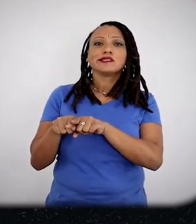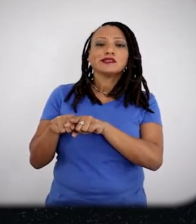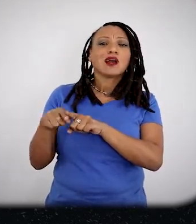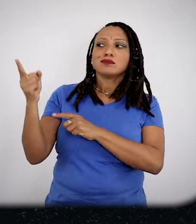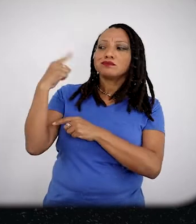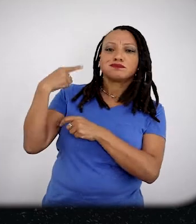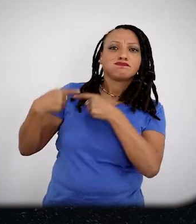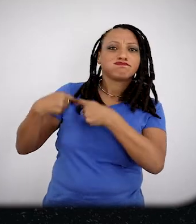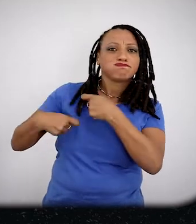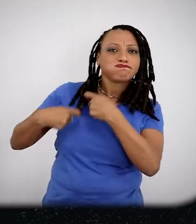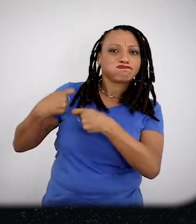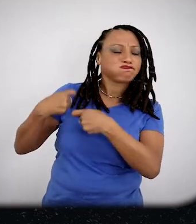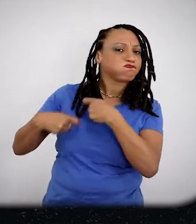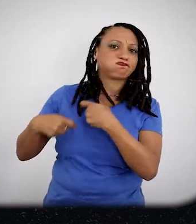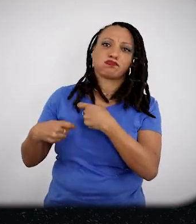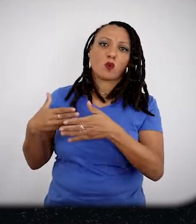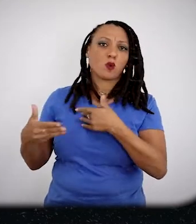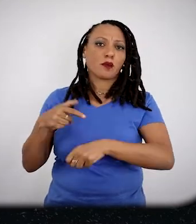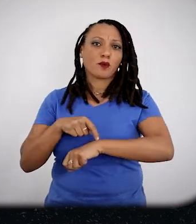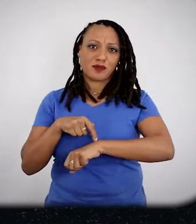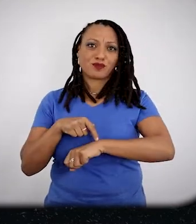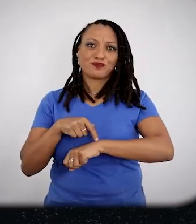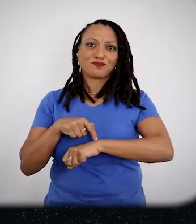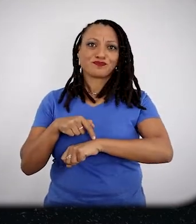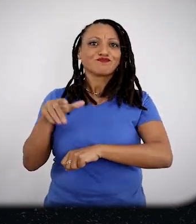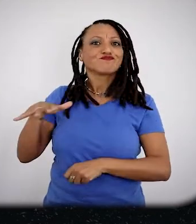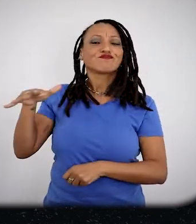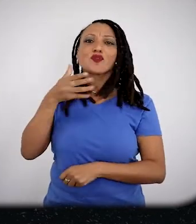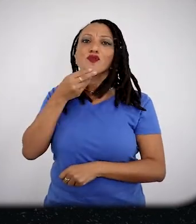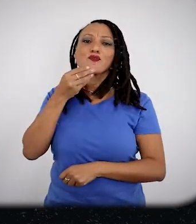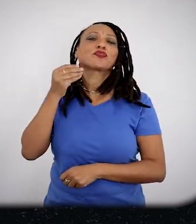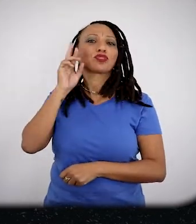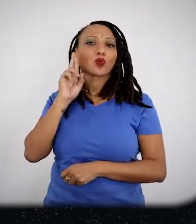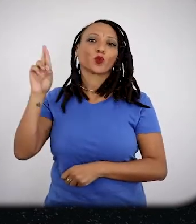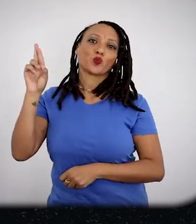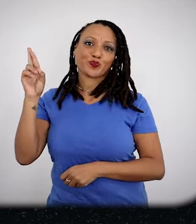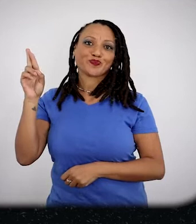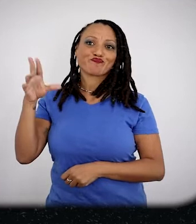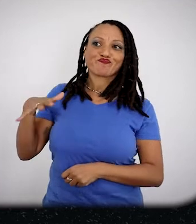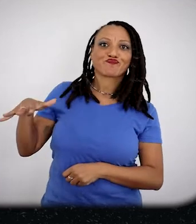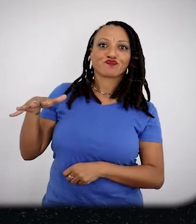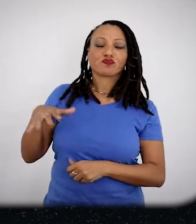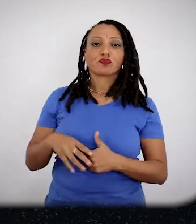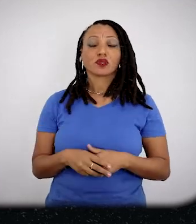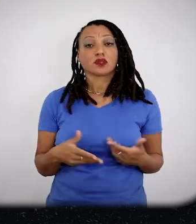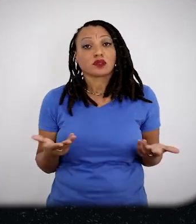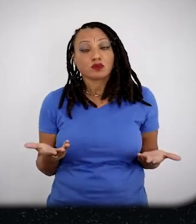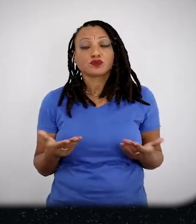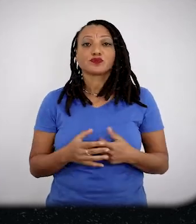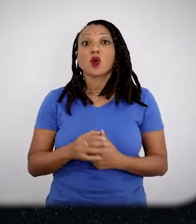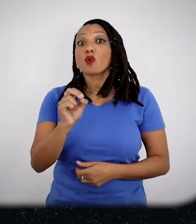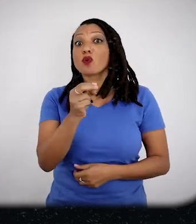como objeto sexual à disposição, não é? Dos senhores, dos senhores de engenho, não é? Então,